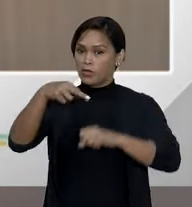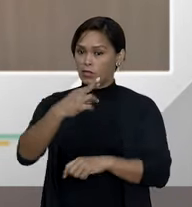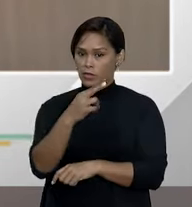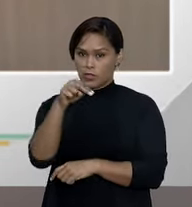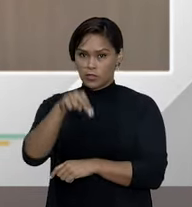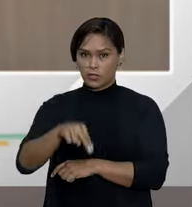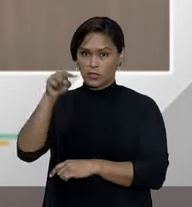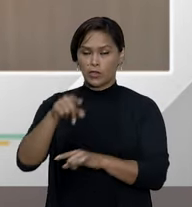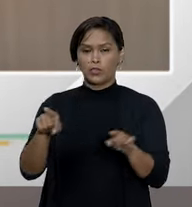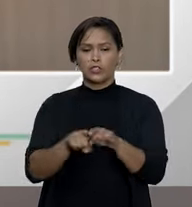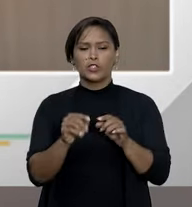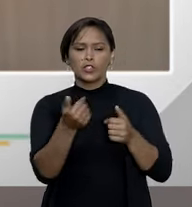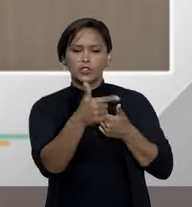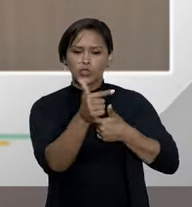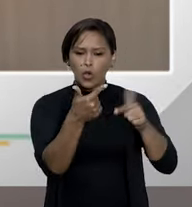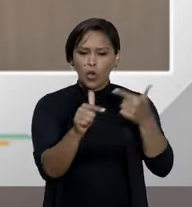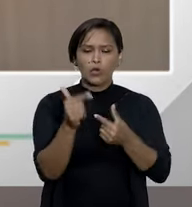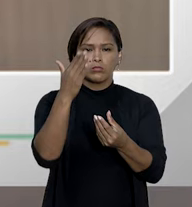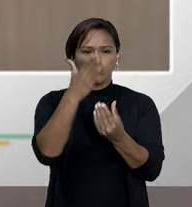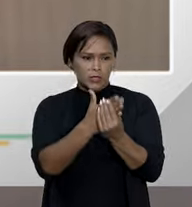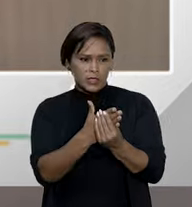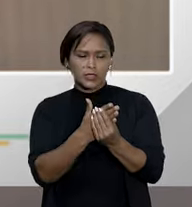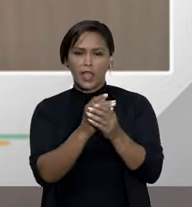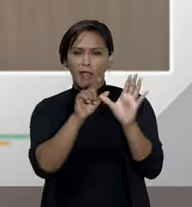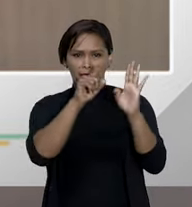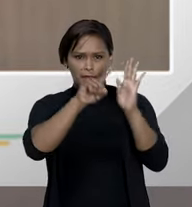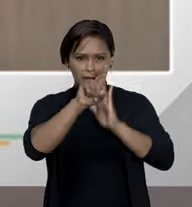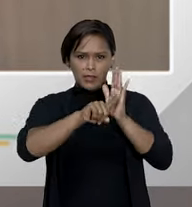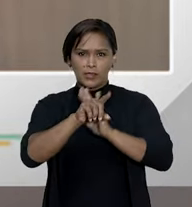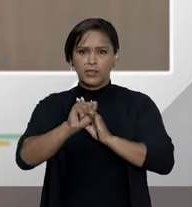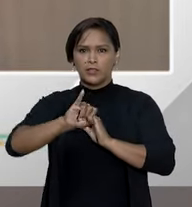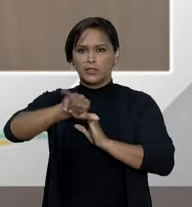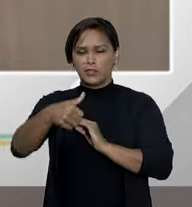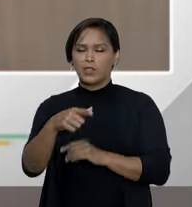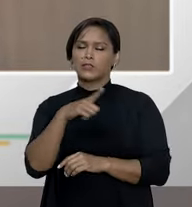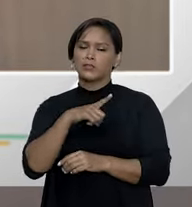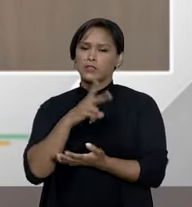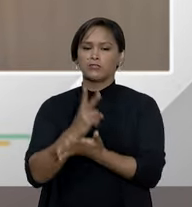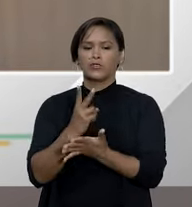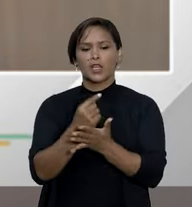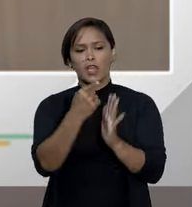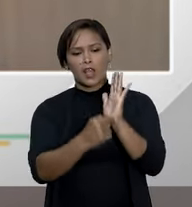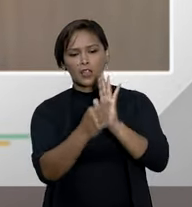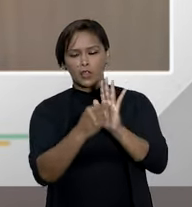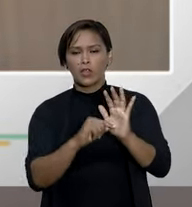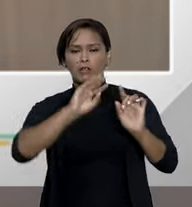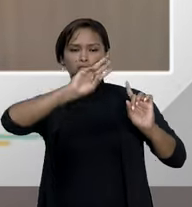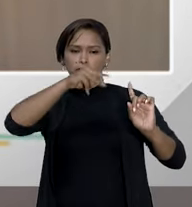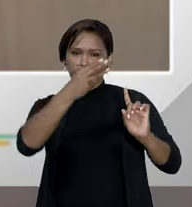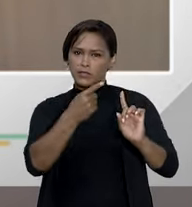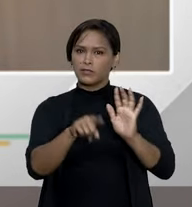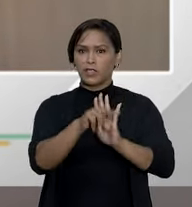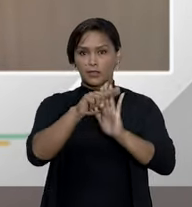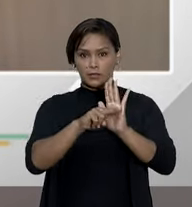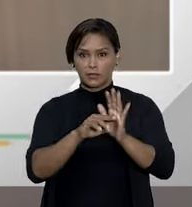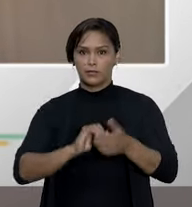e na estrela dos precedentes do Superior Tribunal de Justiça, temos sempre declarado a nulidade e a abusividade desta cláusula.